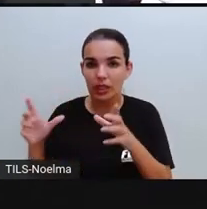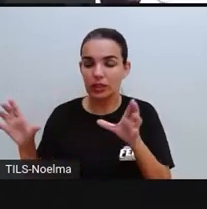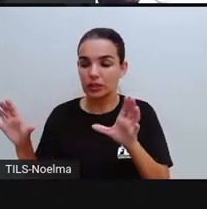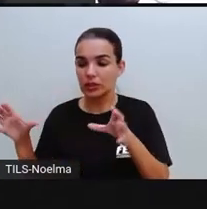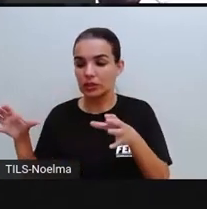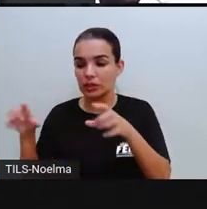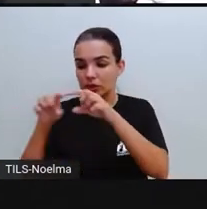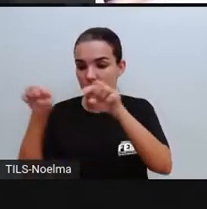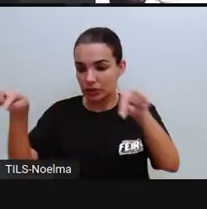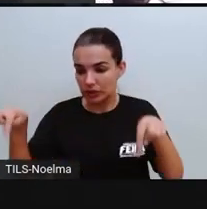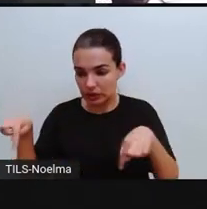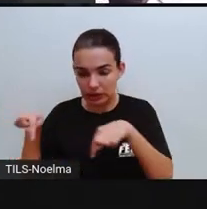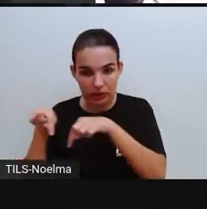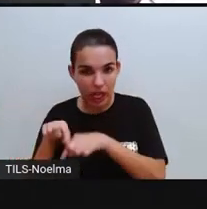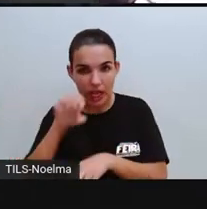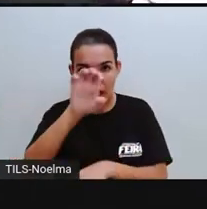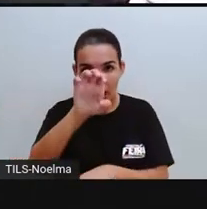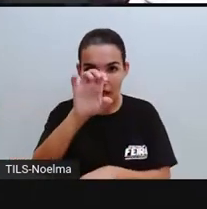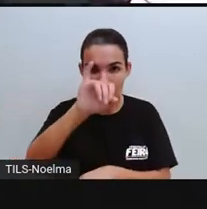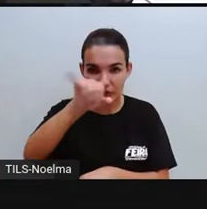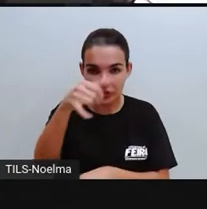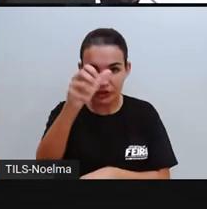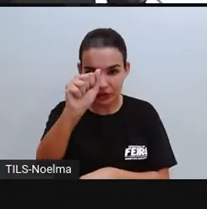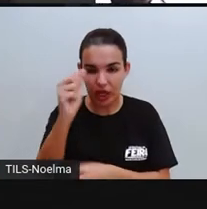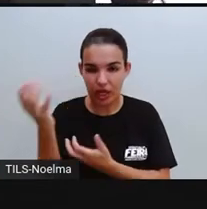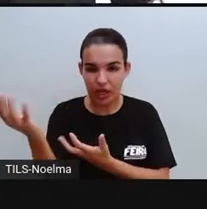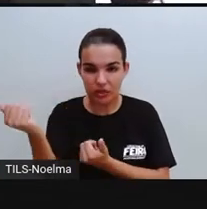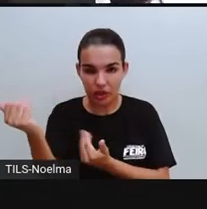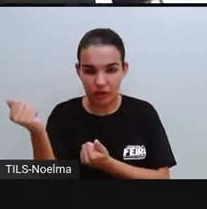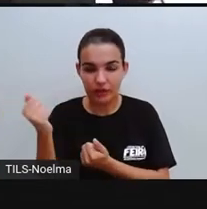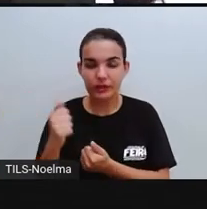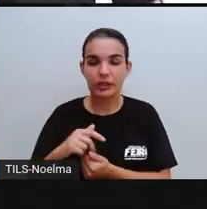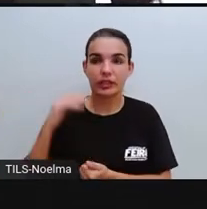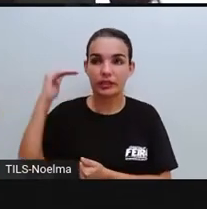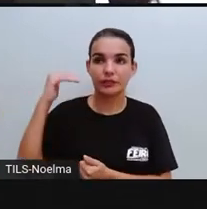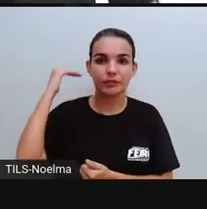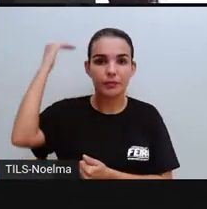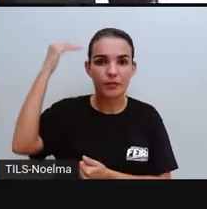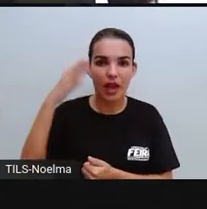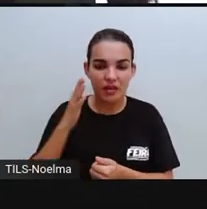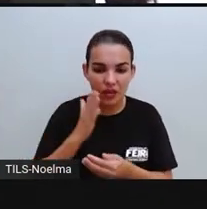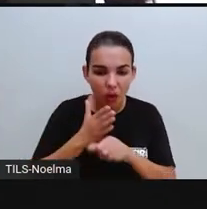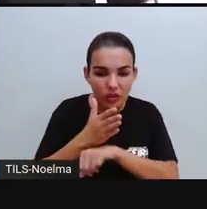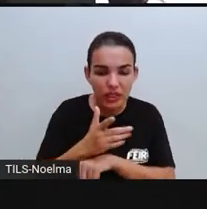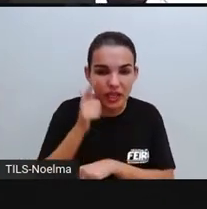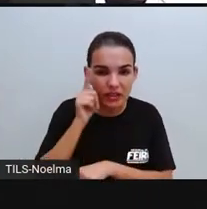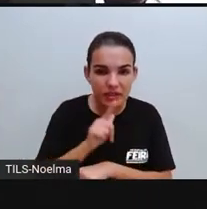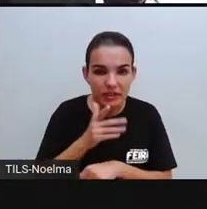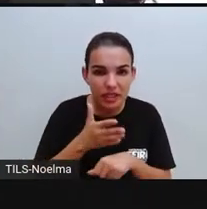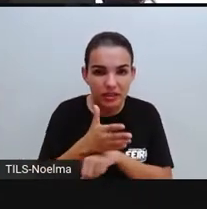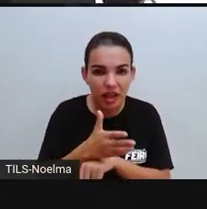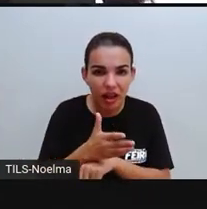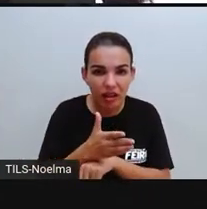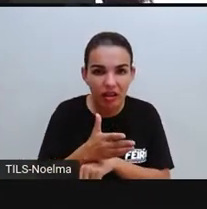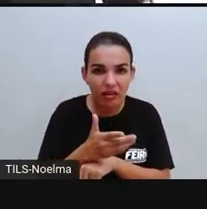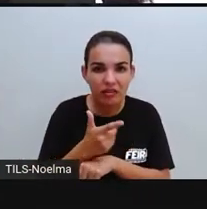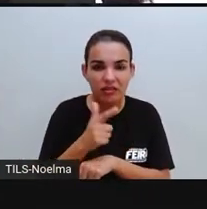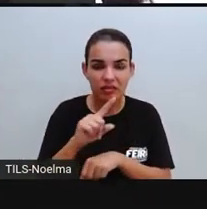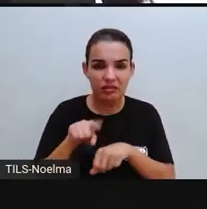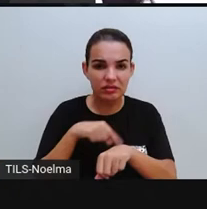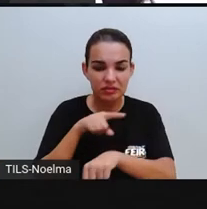da EJA, por exemplo, que é educação de jovens e adultos, e ao chegar lá de noite eu vou conseguir entrar depois das 17h?